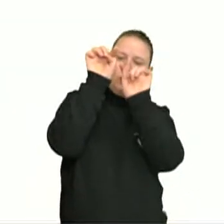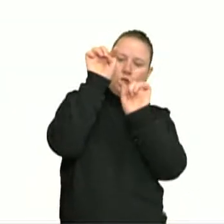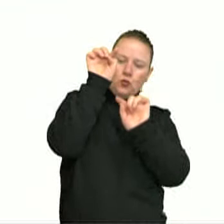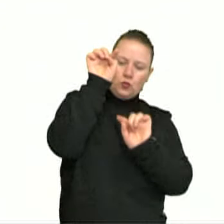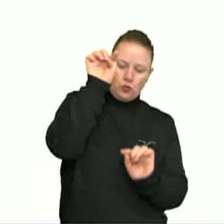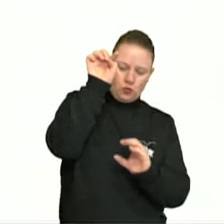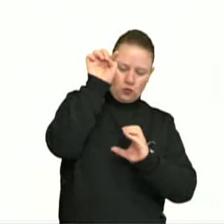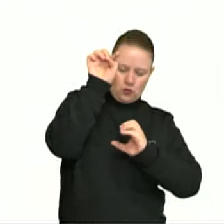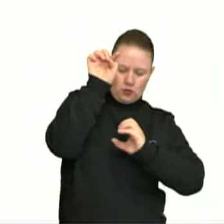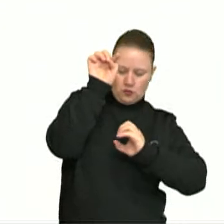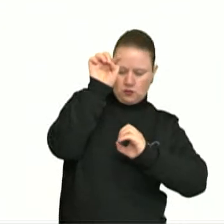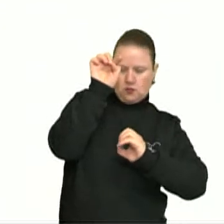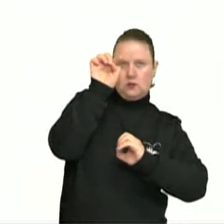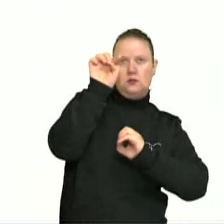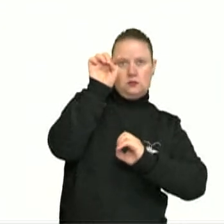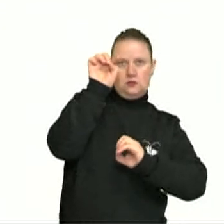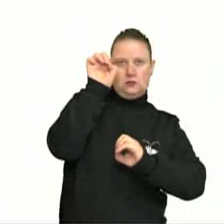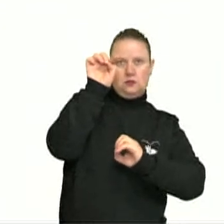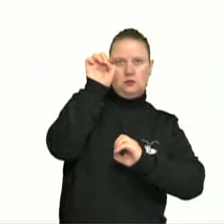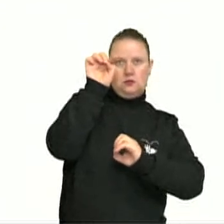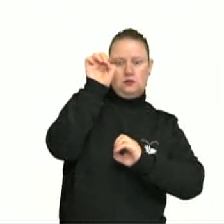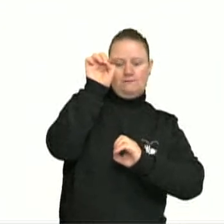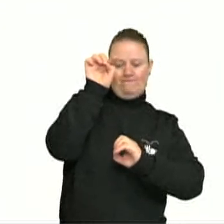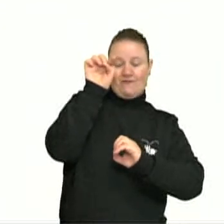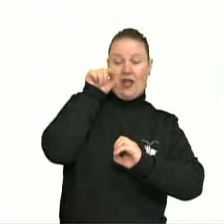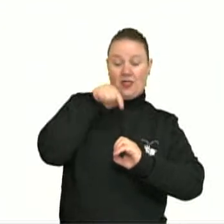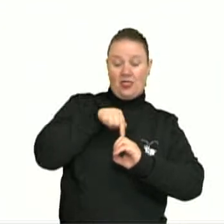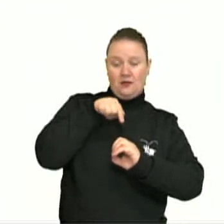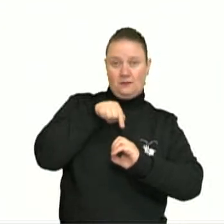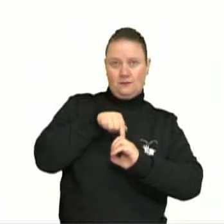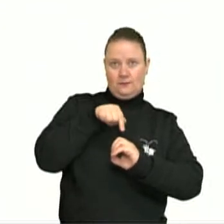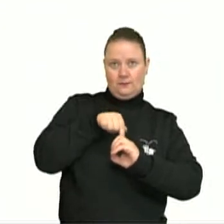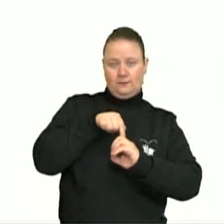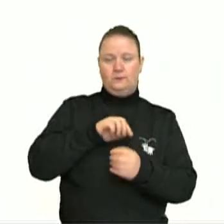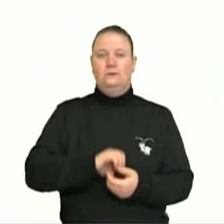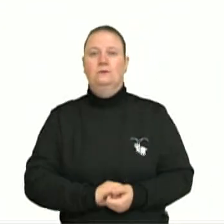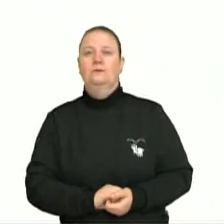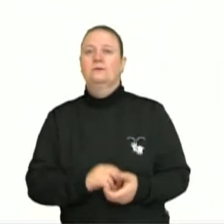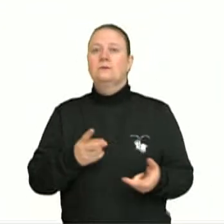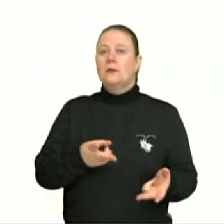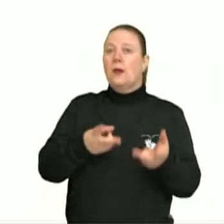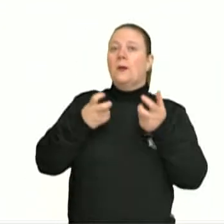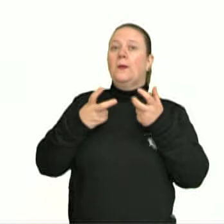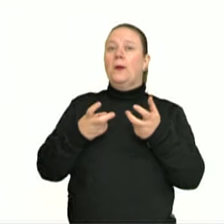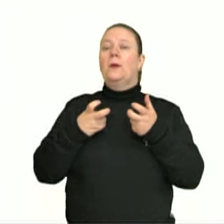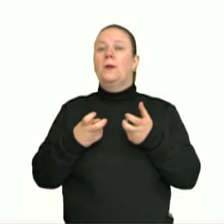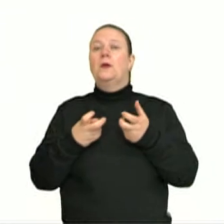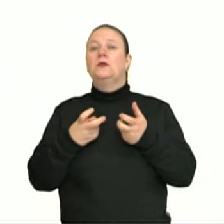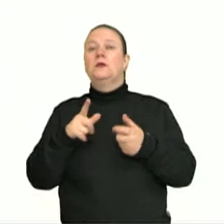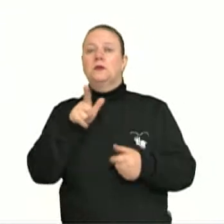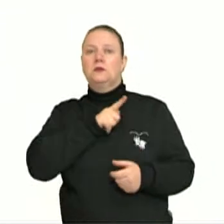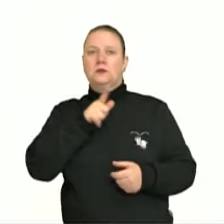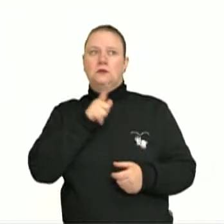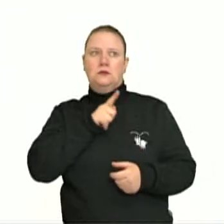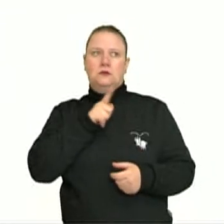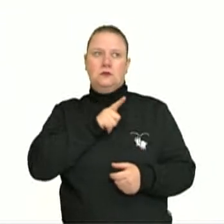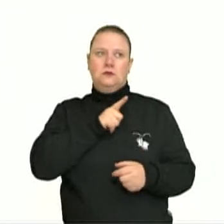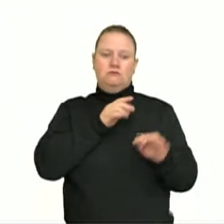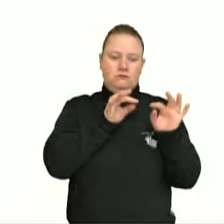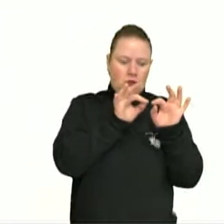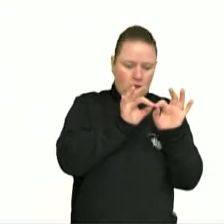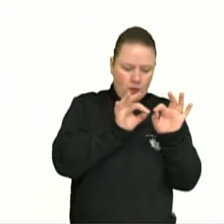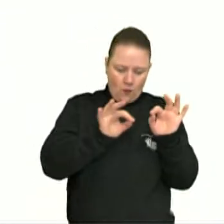o centro da esfera, certo? E a gente vai perceber que tem uma certa amplitude que seria a abertura desse